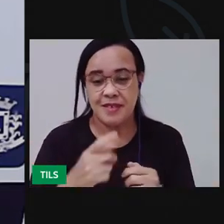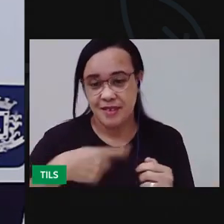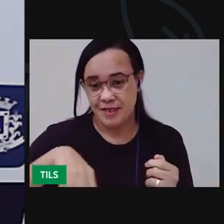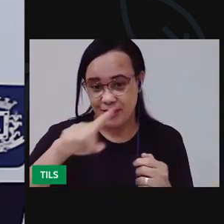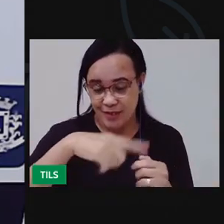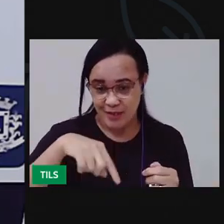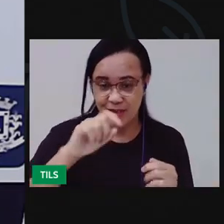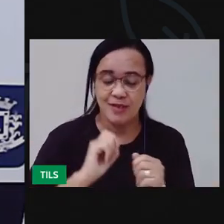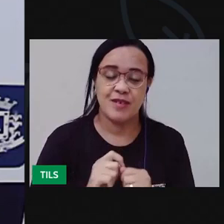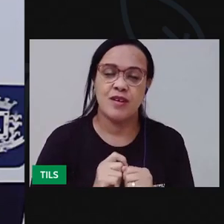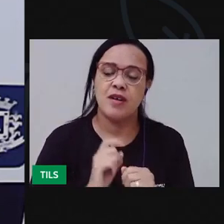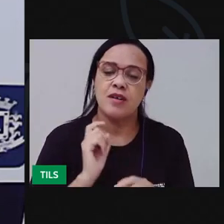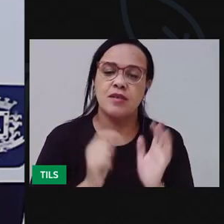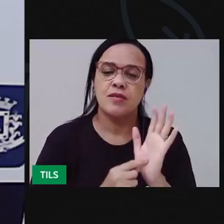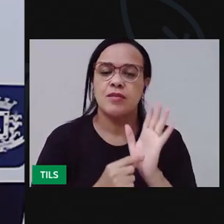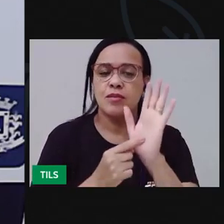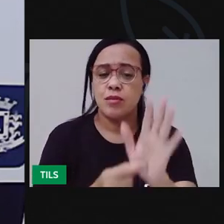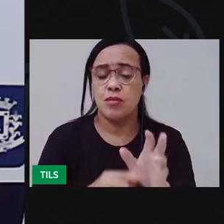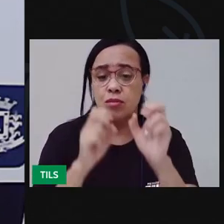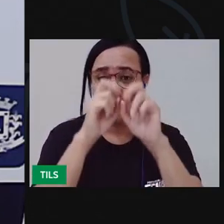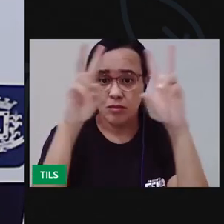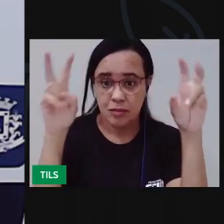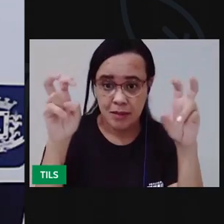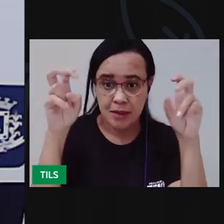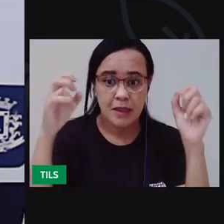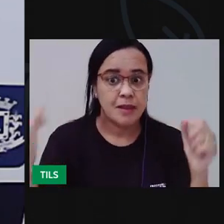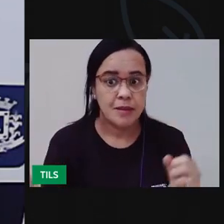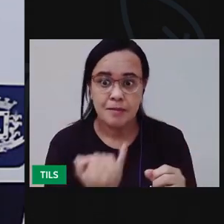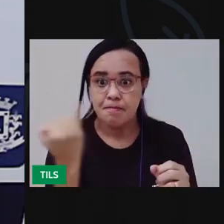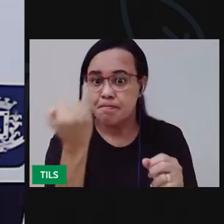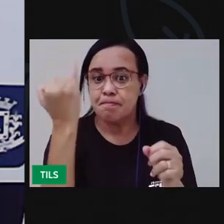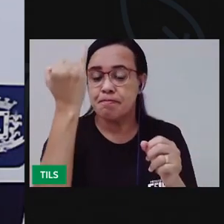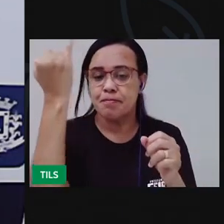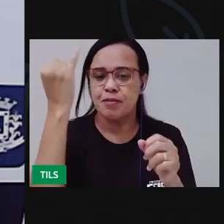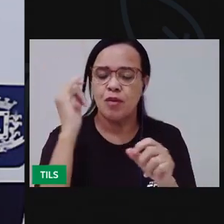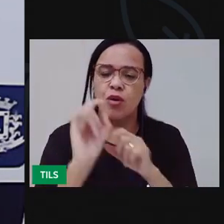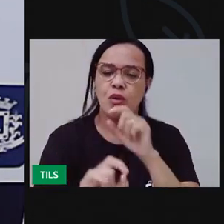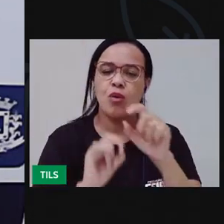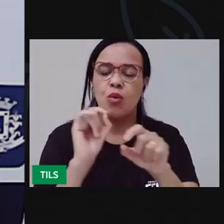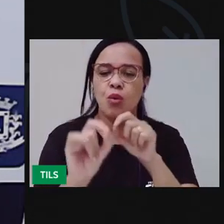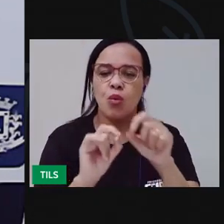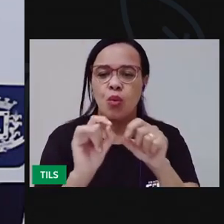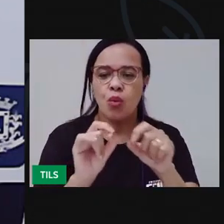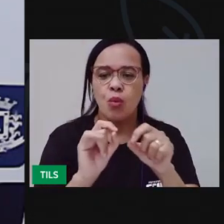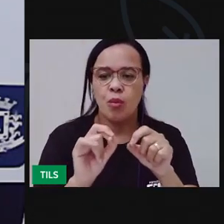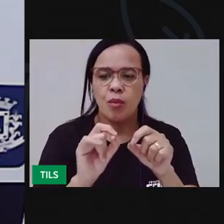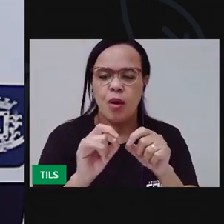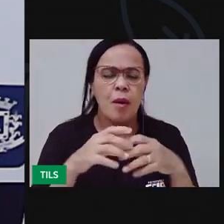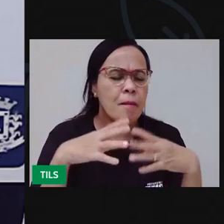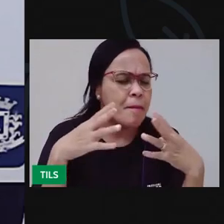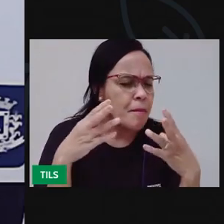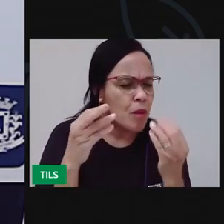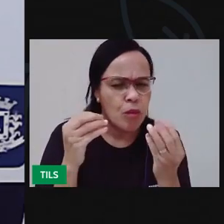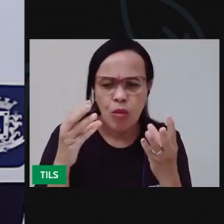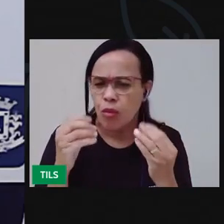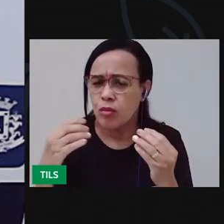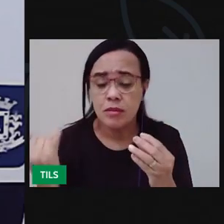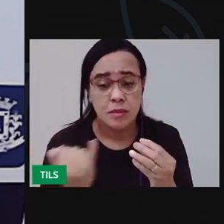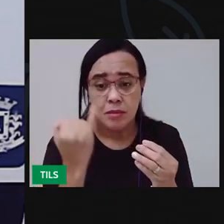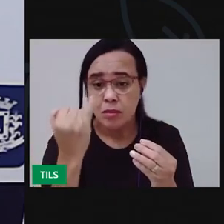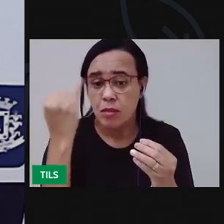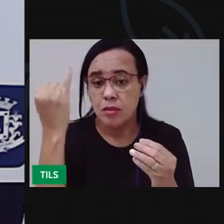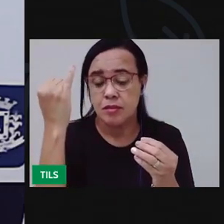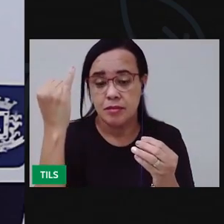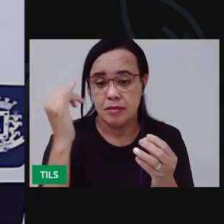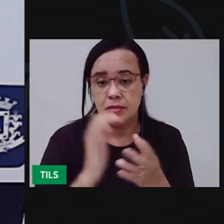vai abordar um assunto muito importante, que é de extrema relevância, que você